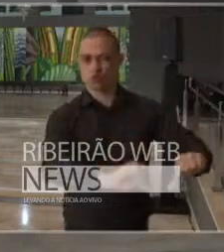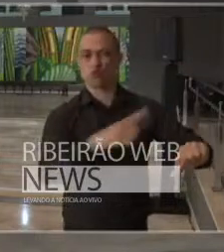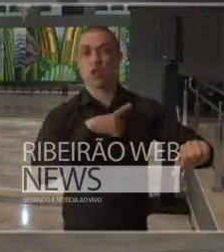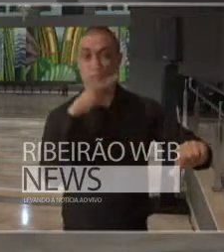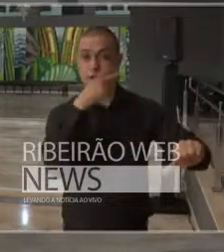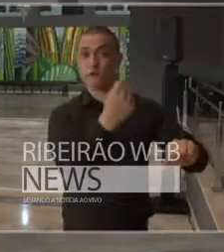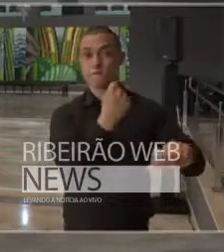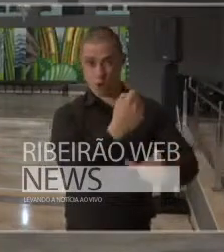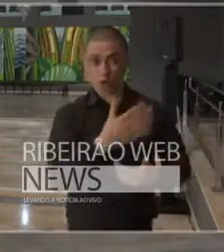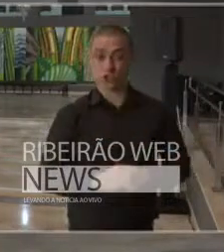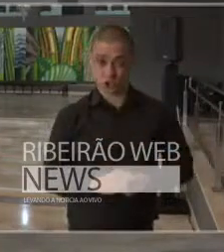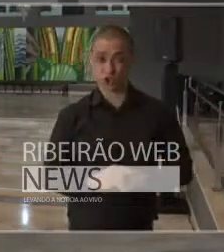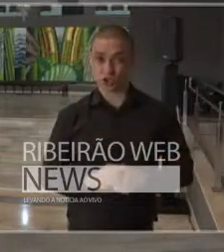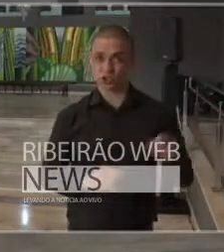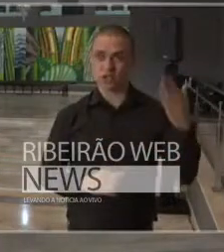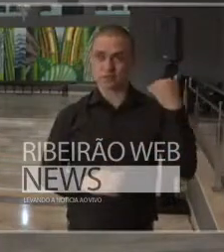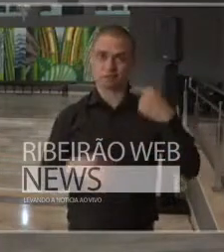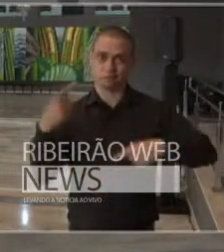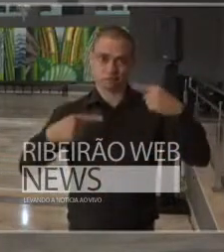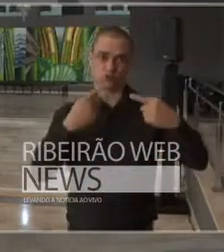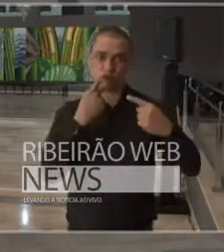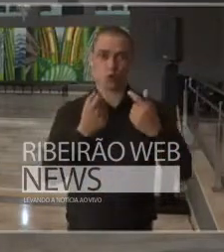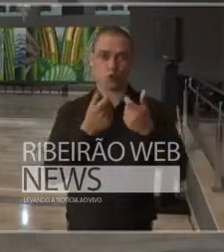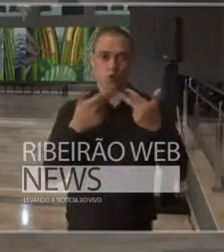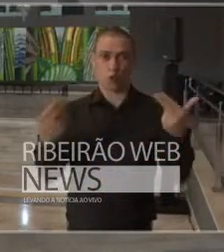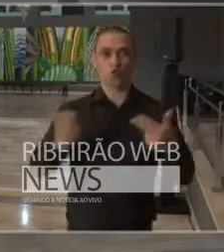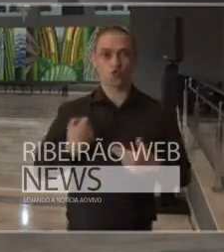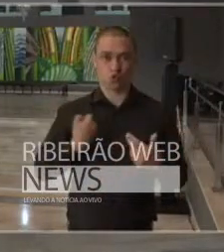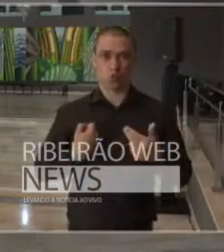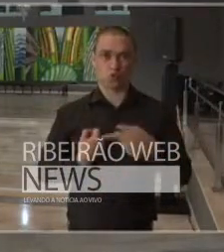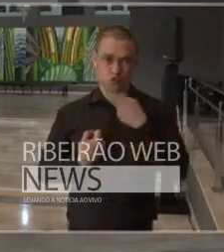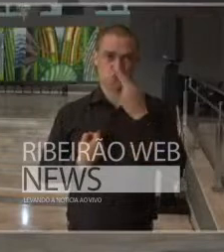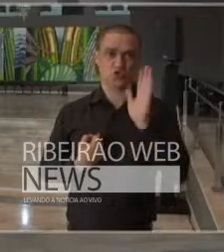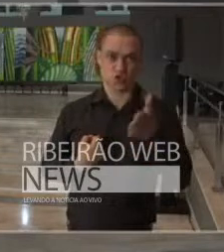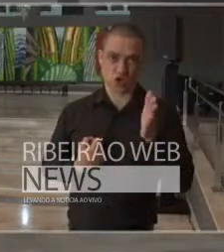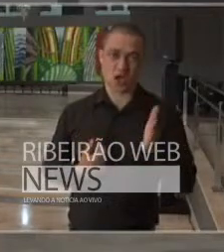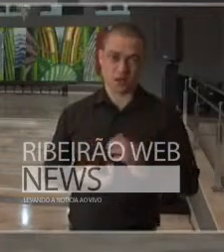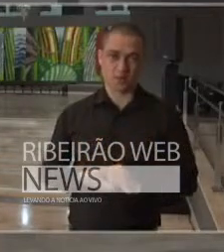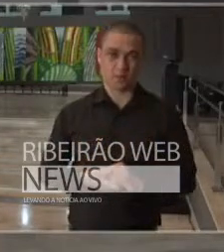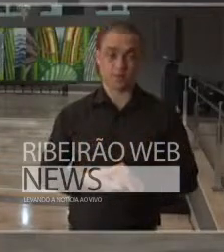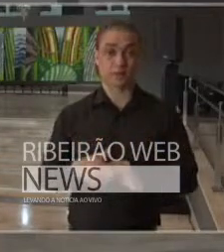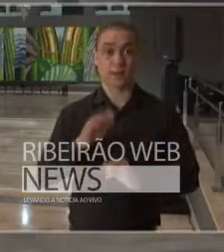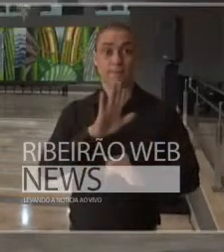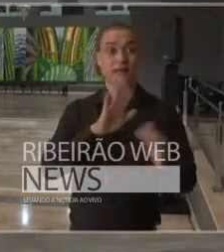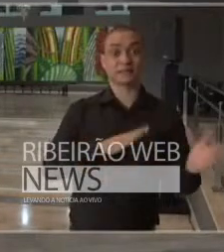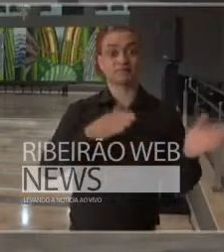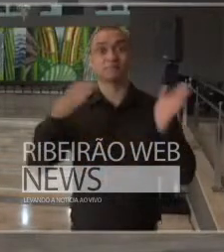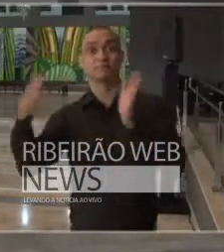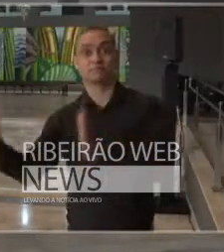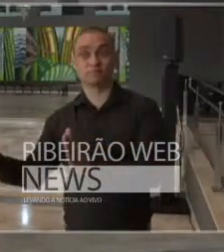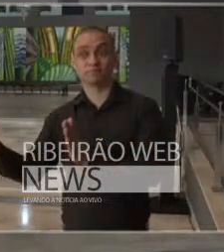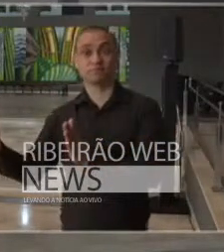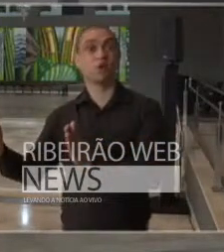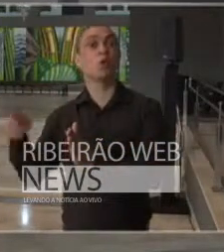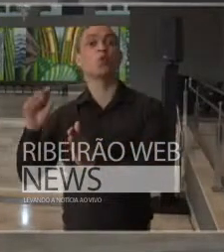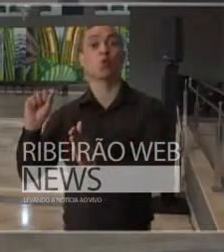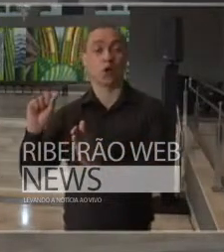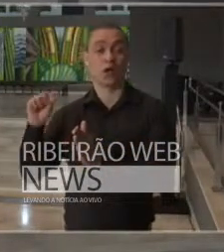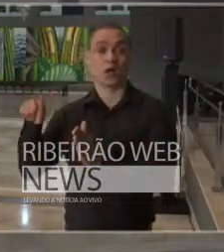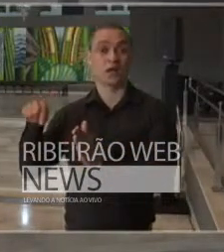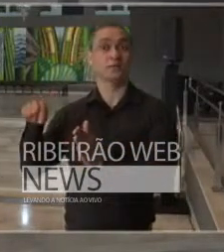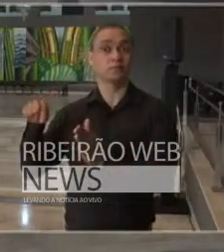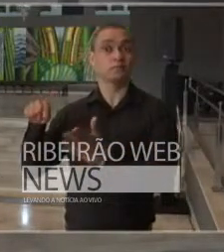Já acabaram de ser discutidos aqui alguns números. Em paralelo a isso, ela